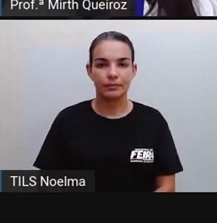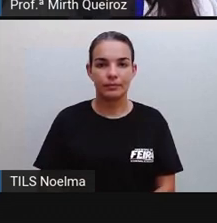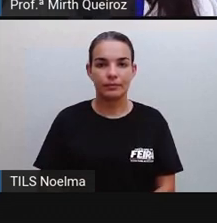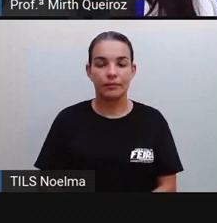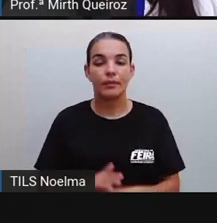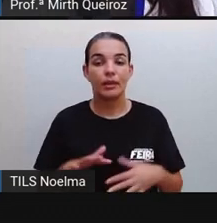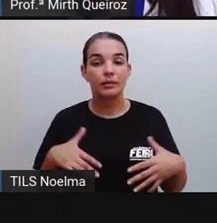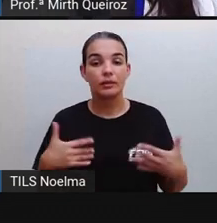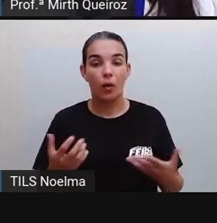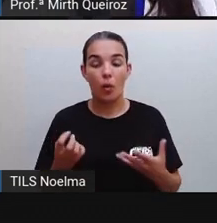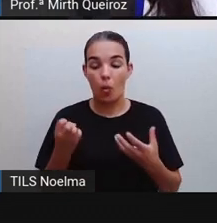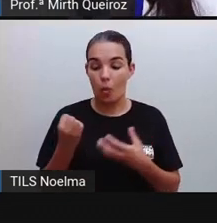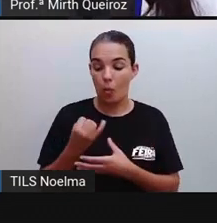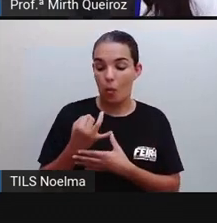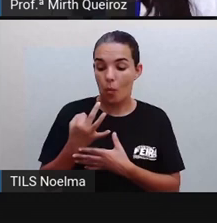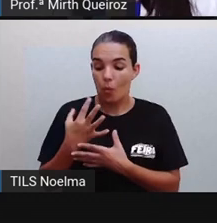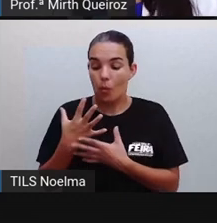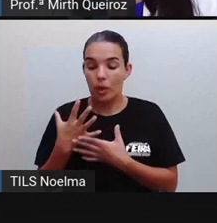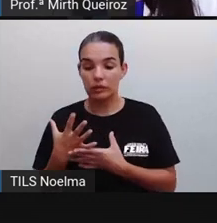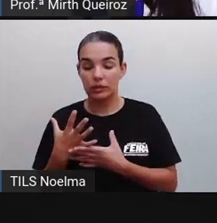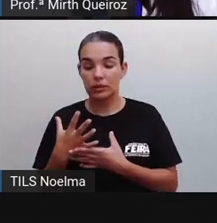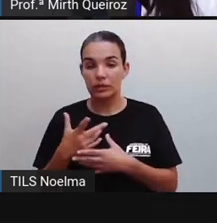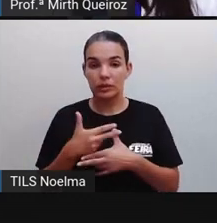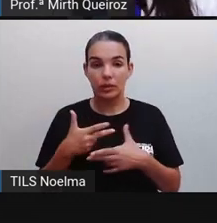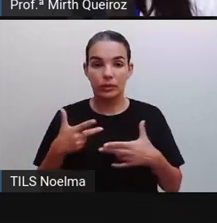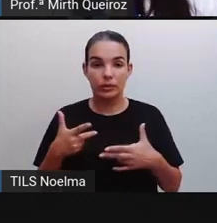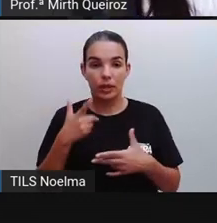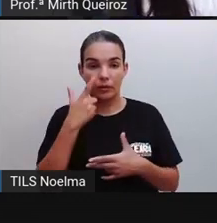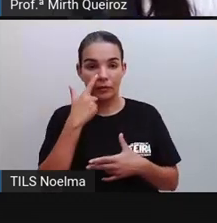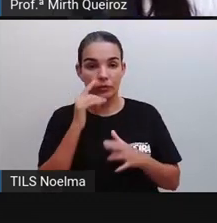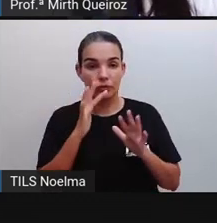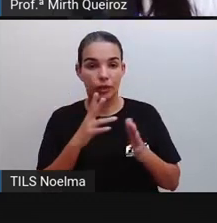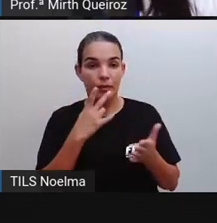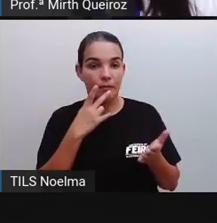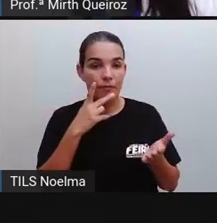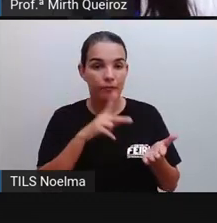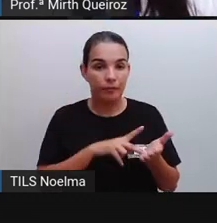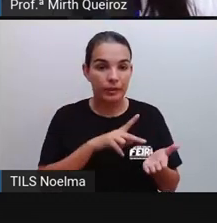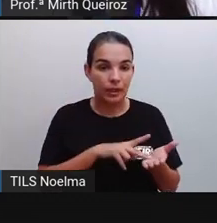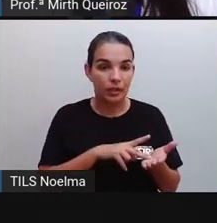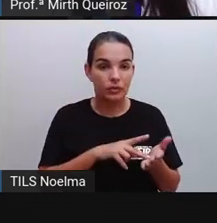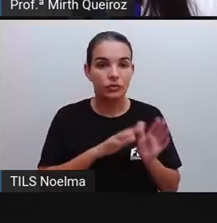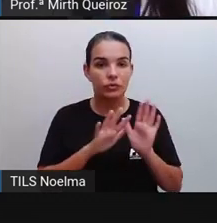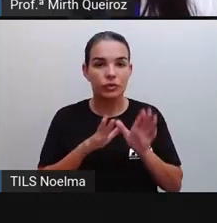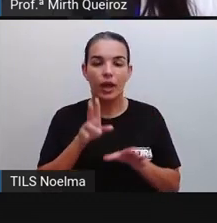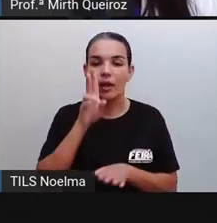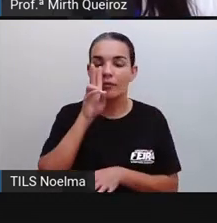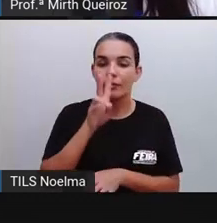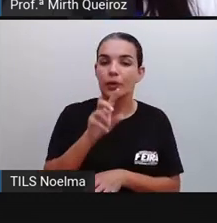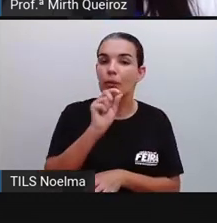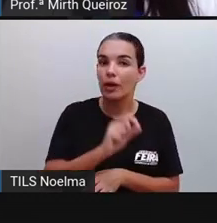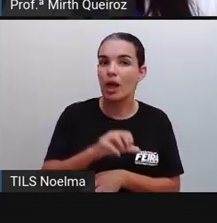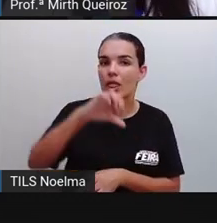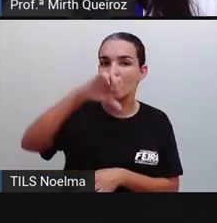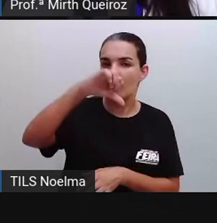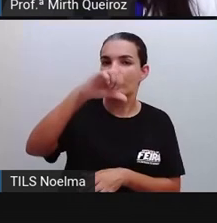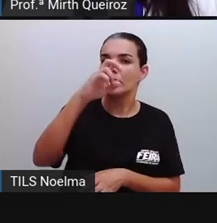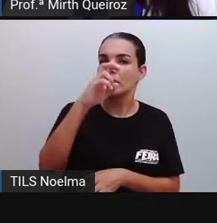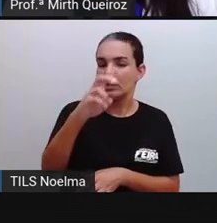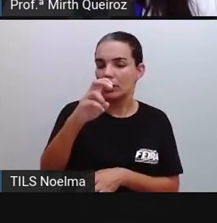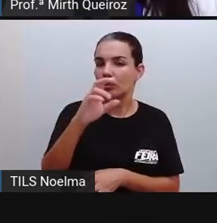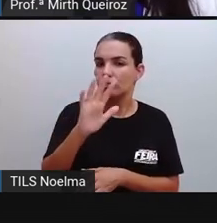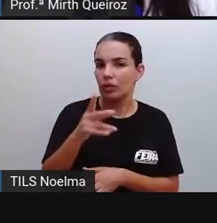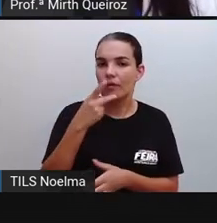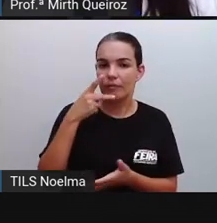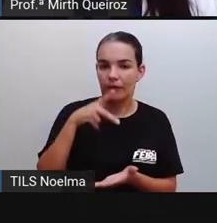Quantos casos foram confirmados? Como a gente viu aqui, 95 casos foram confirmados.